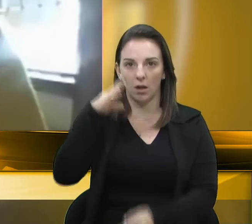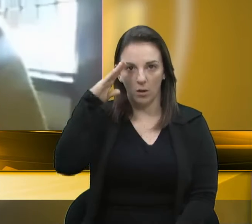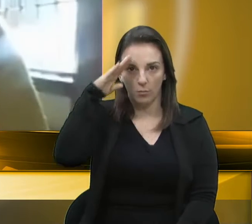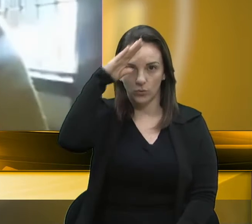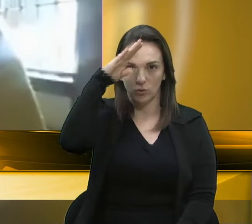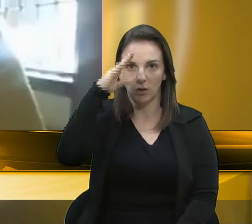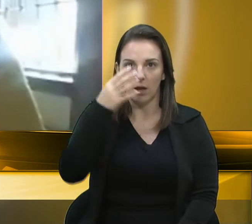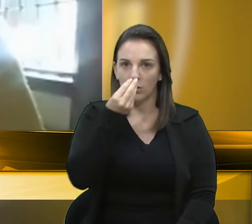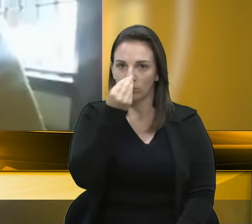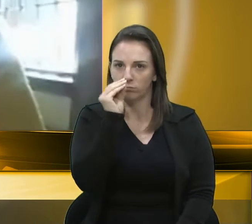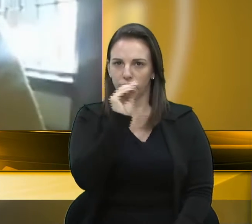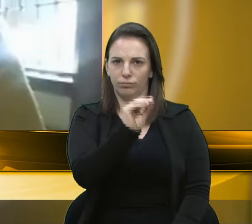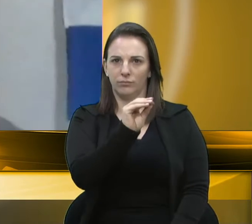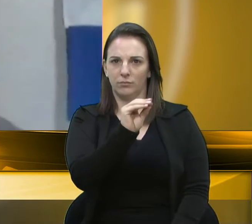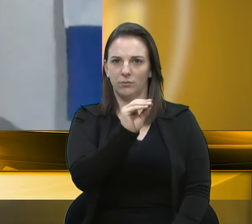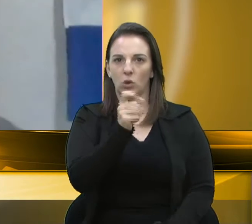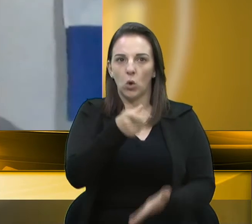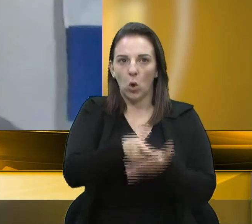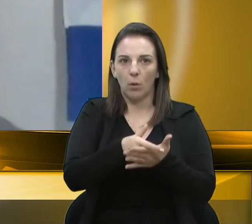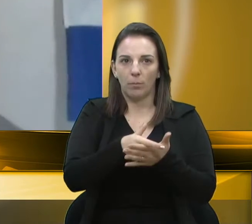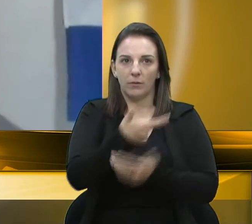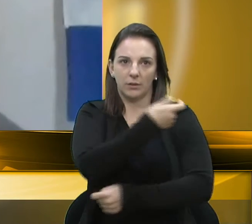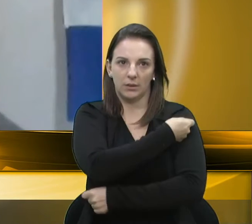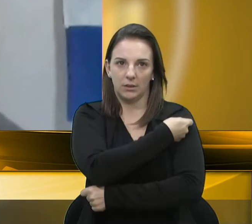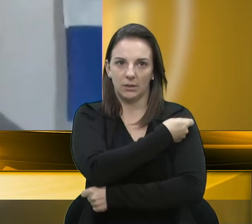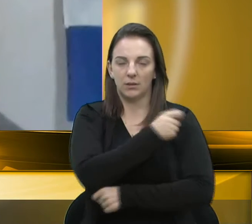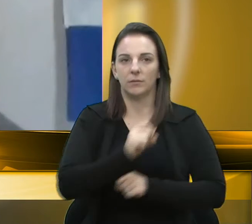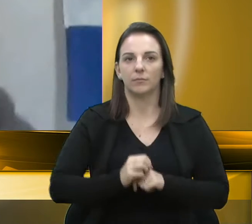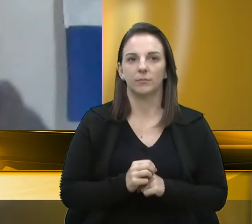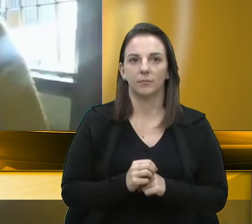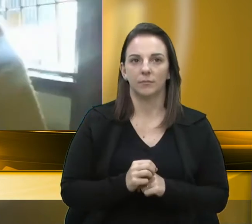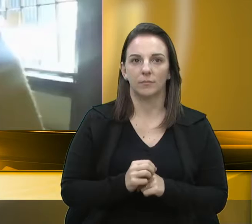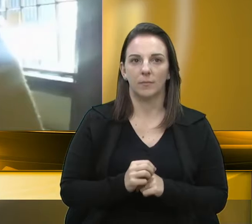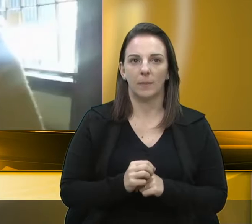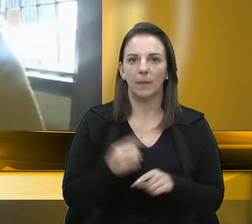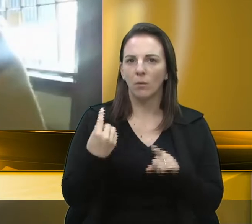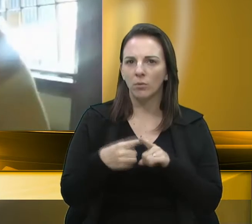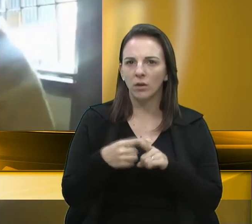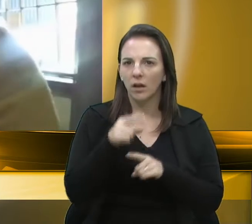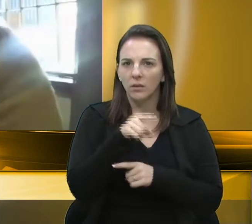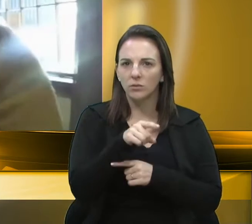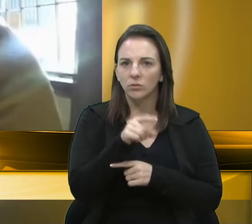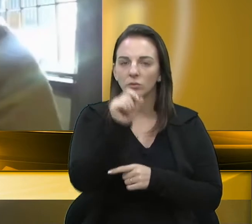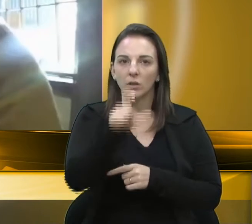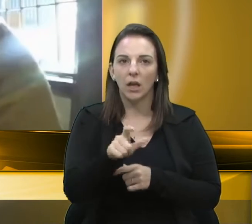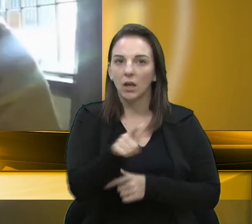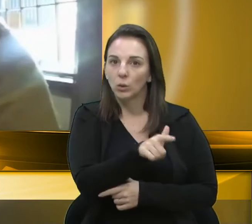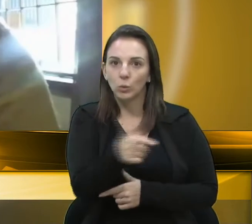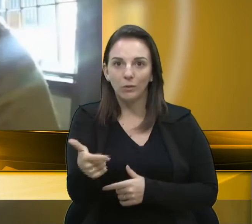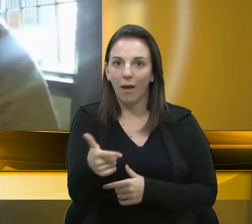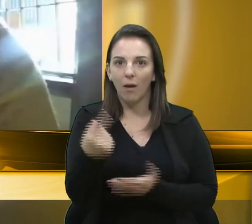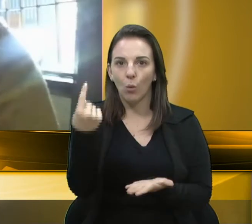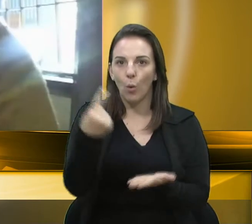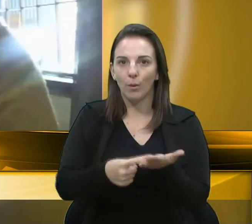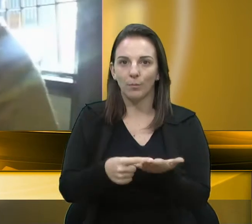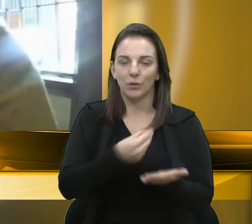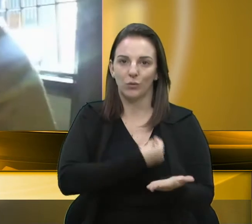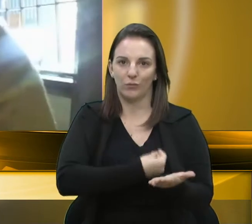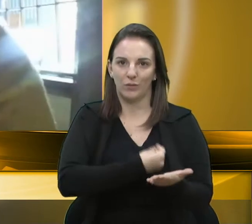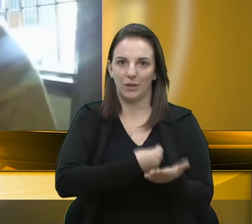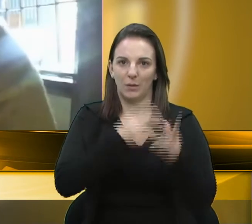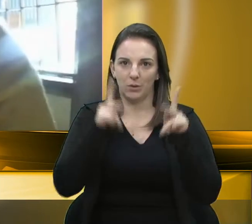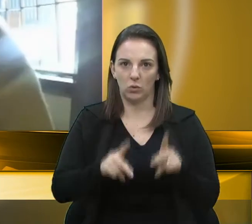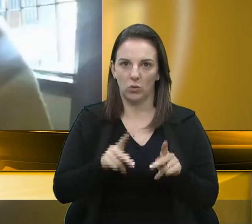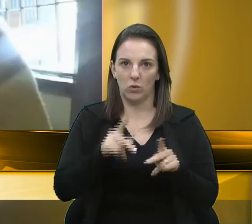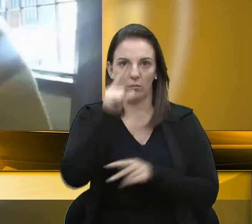E isso dizia o quê? E isso foi para realmente quem não tem compromisso com a vida das pessoas, vereador Sandro Fantinel. O senhor fala